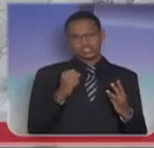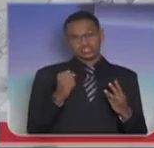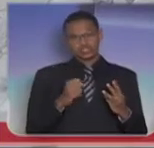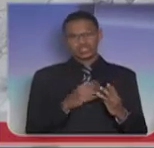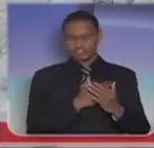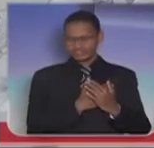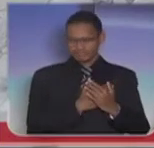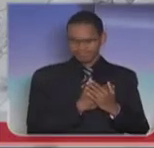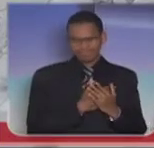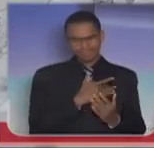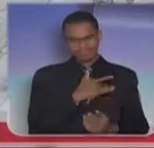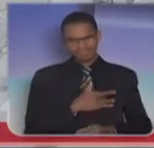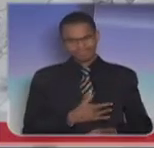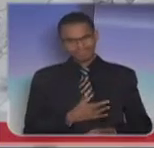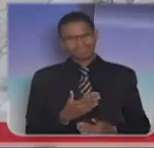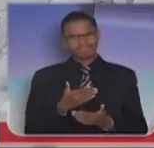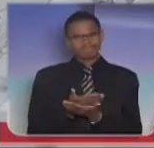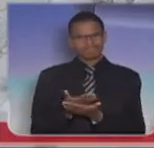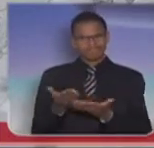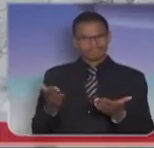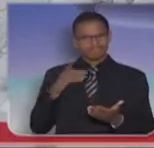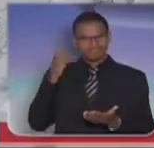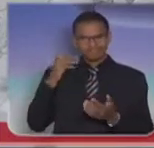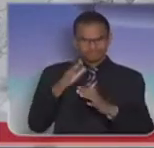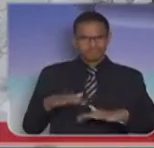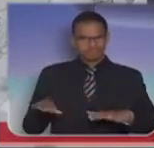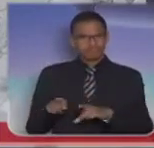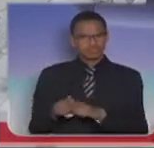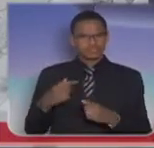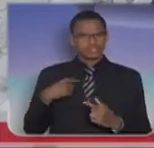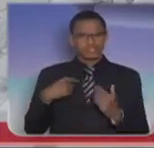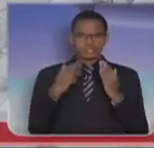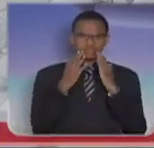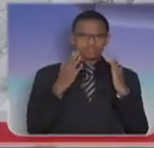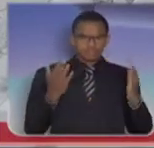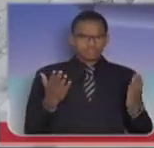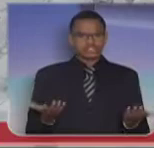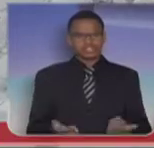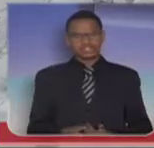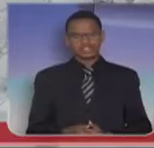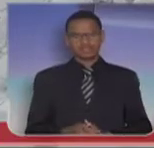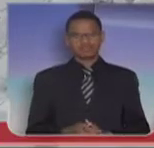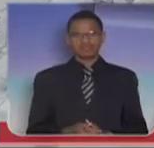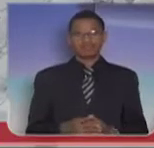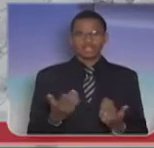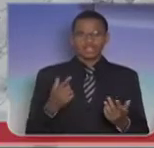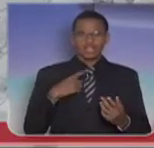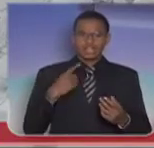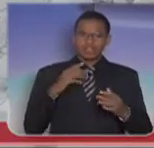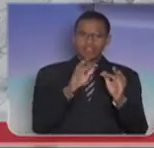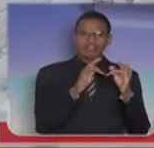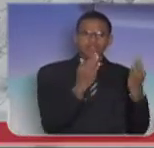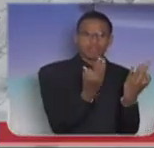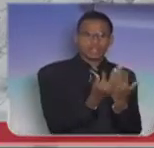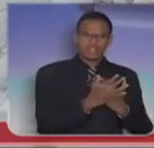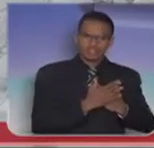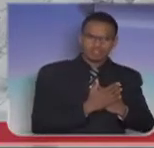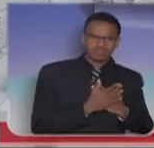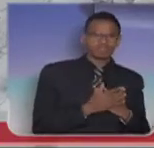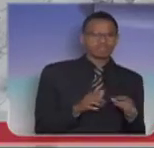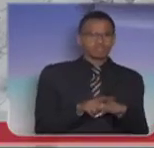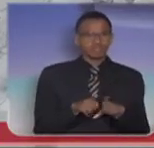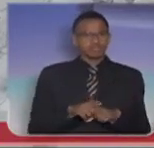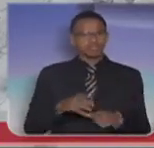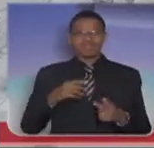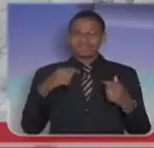lamento, me permitam, de todos os deputados, a essas famílias enlutadas, ao Exército Brasileiro, que realmente seja averiguado o que